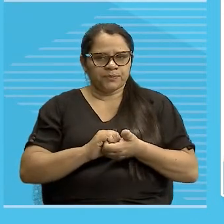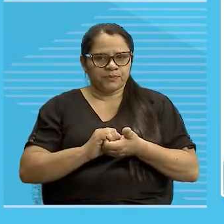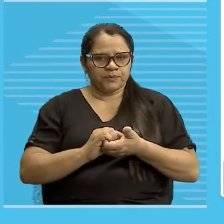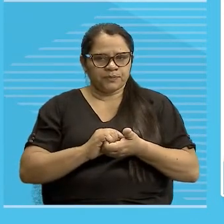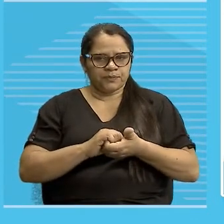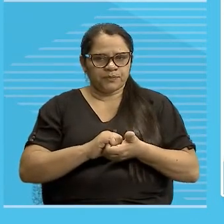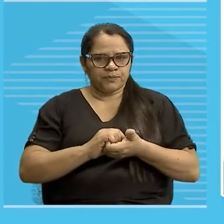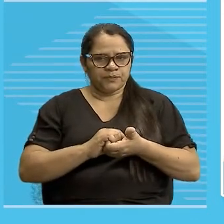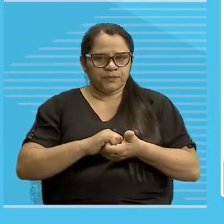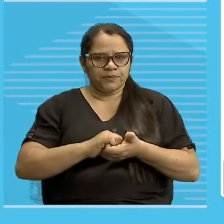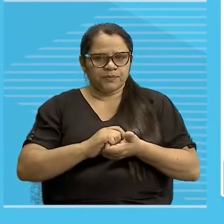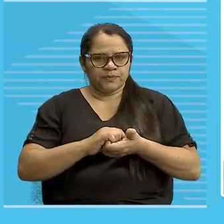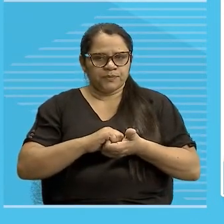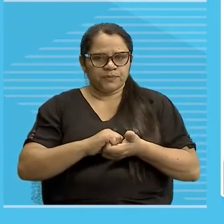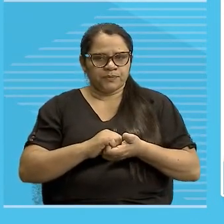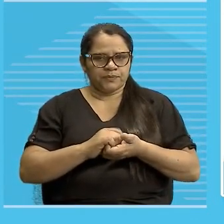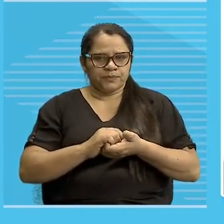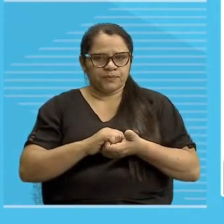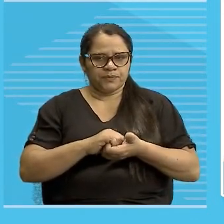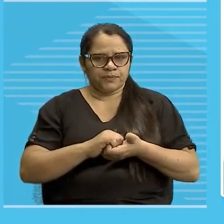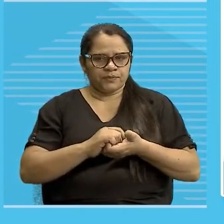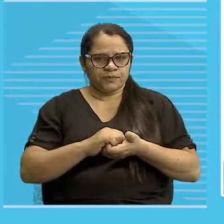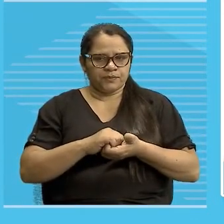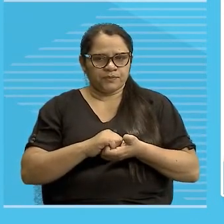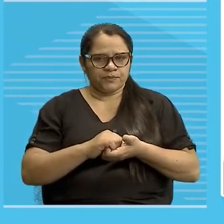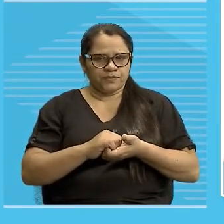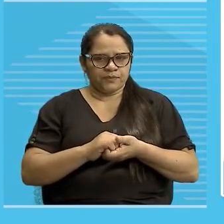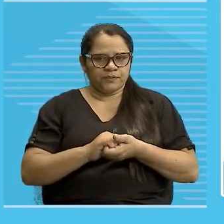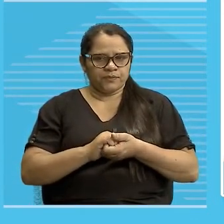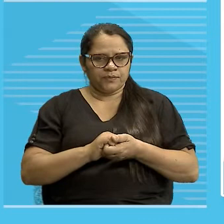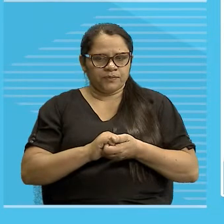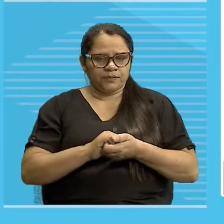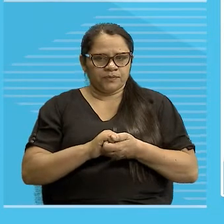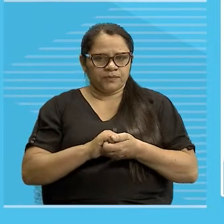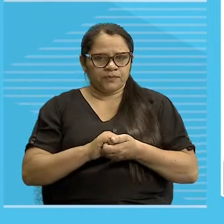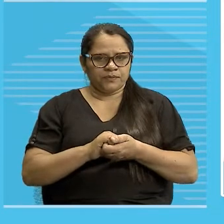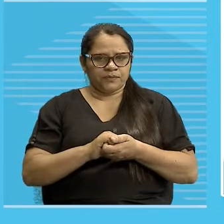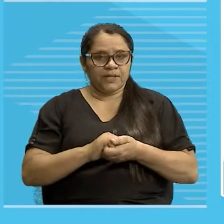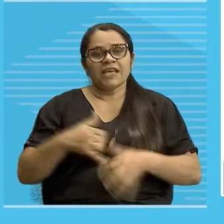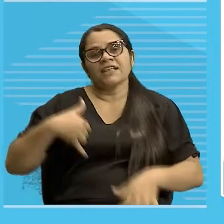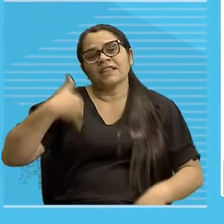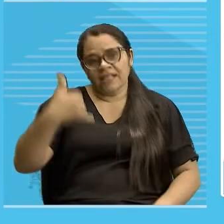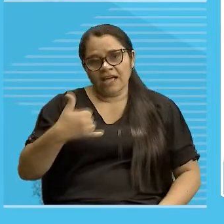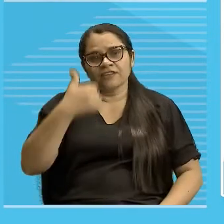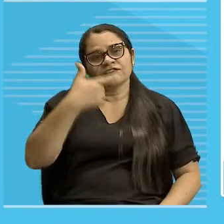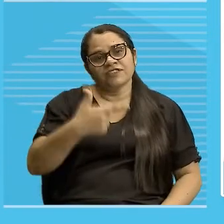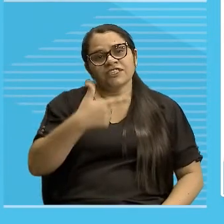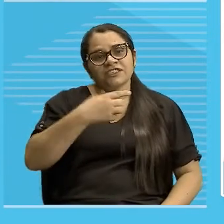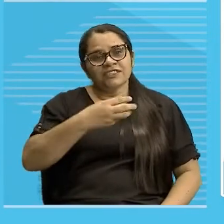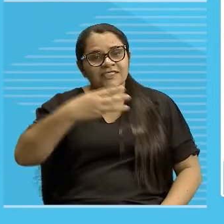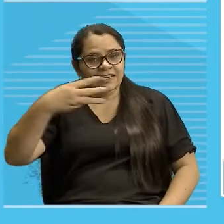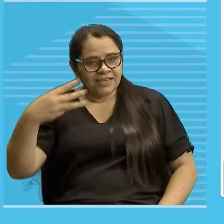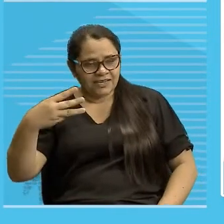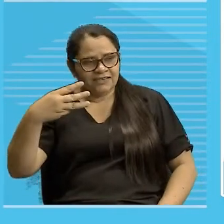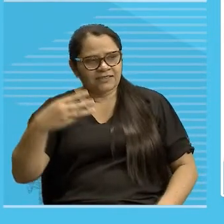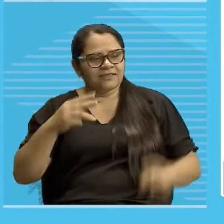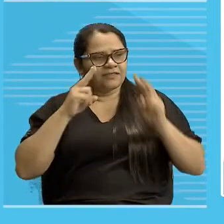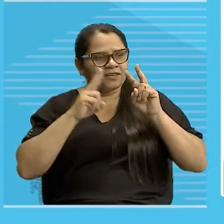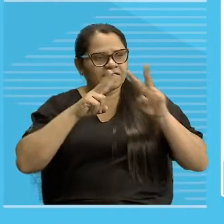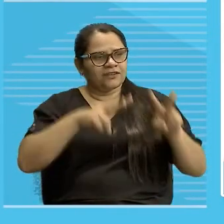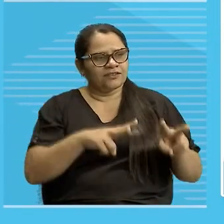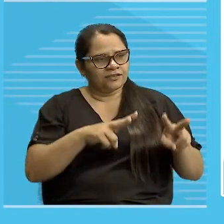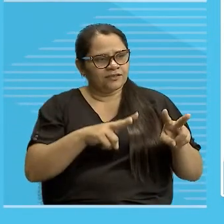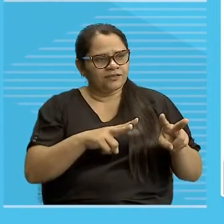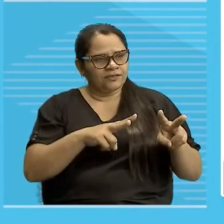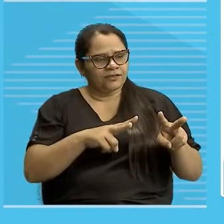fará 23 anos. Olha aí. Bom, como é